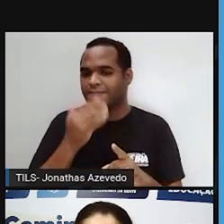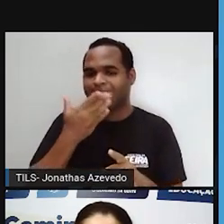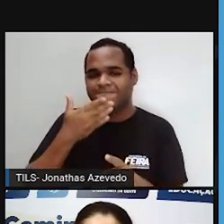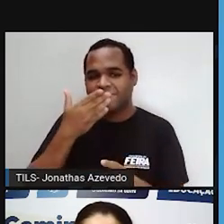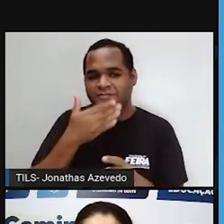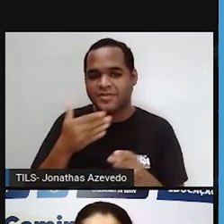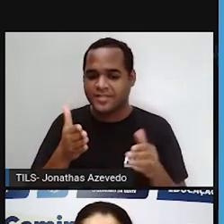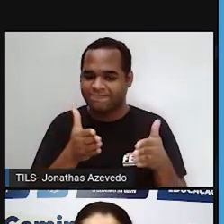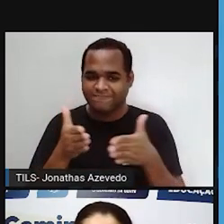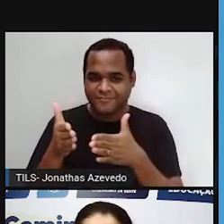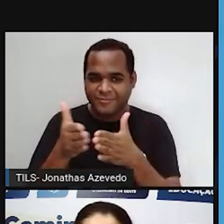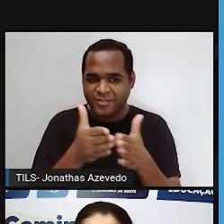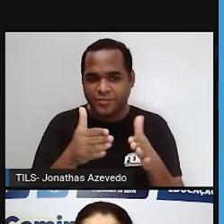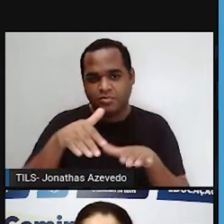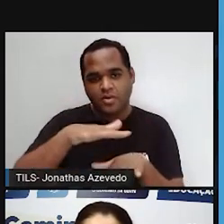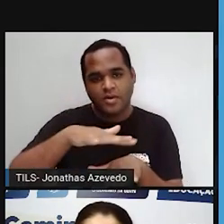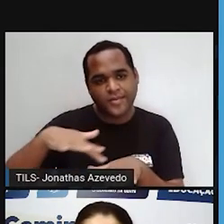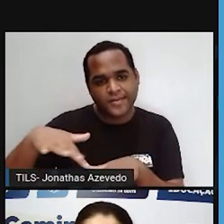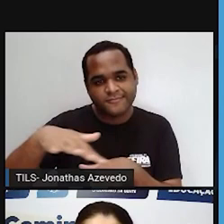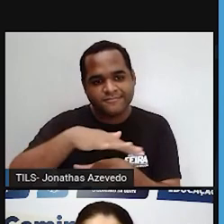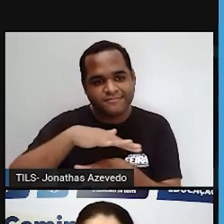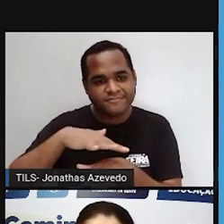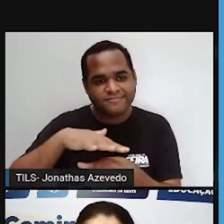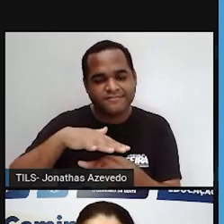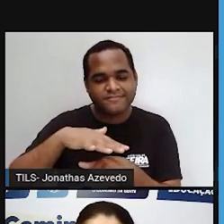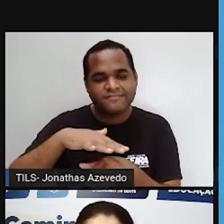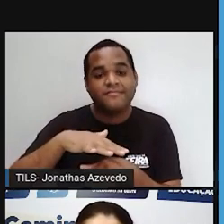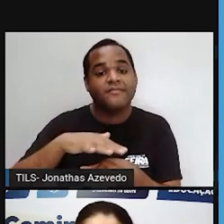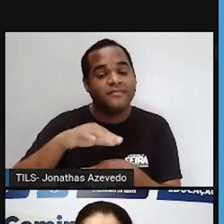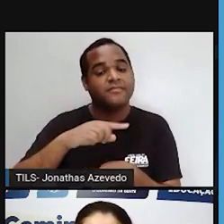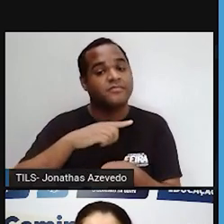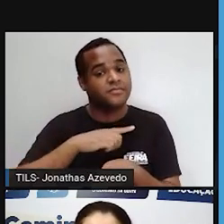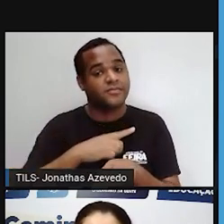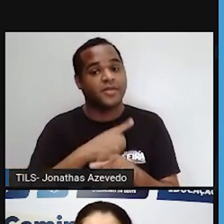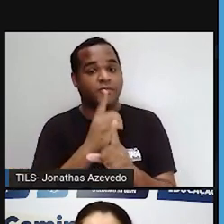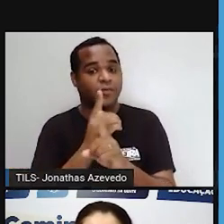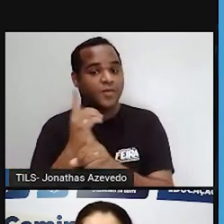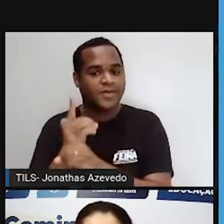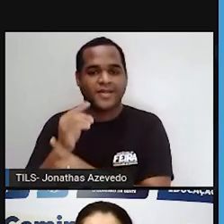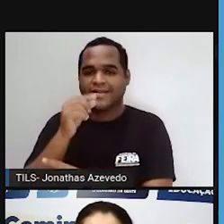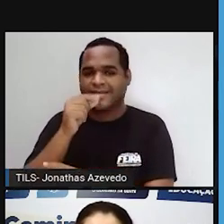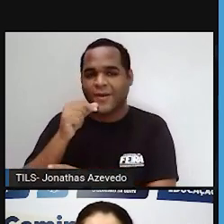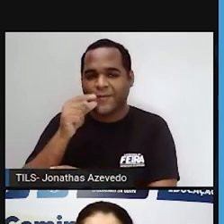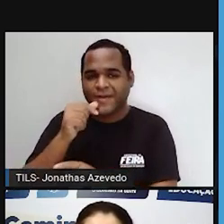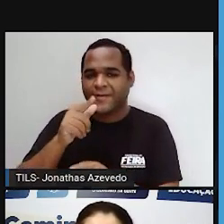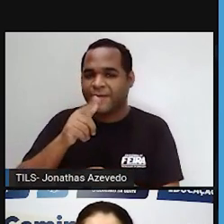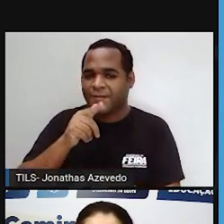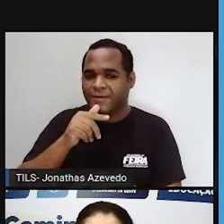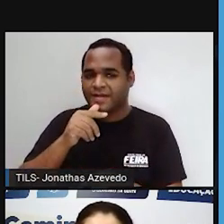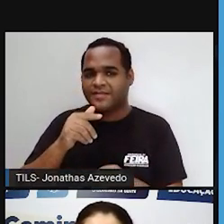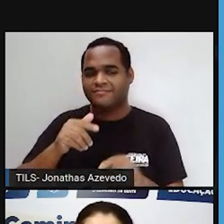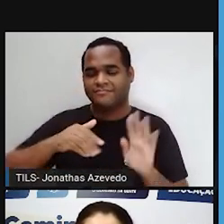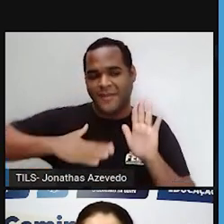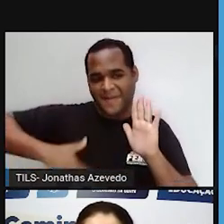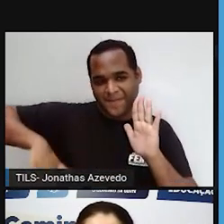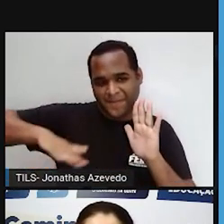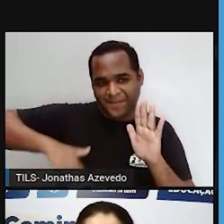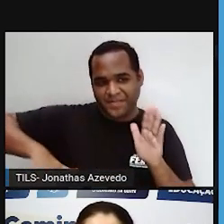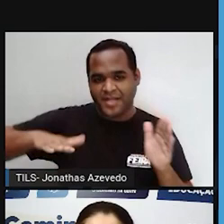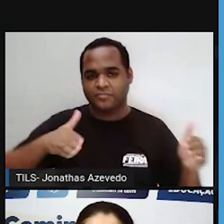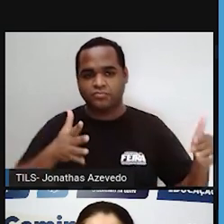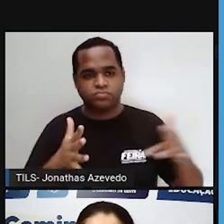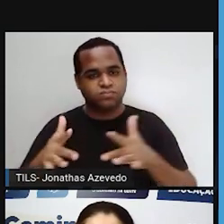como rios ou lagos, e ecossistemas de água salgada, como mares e